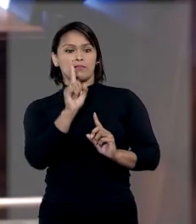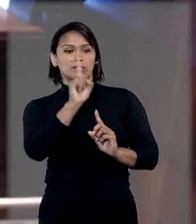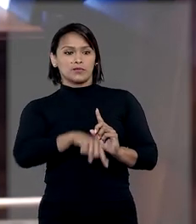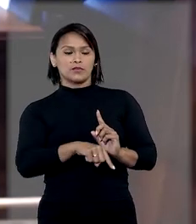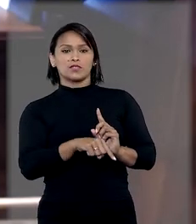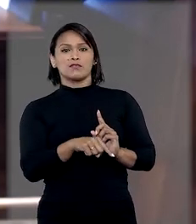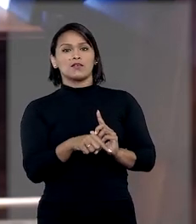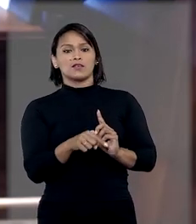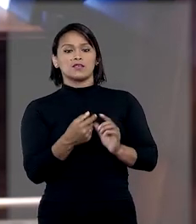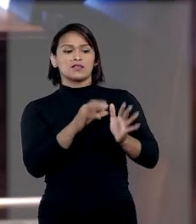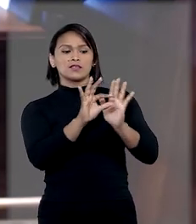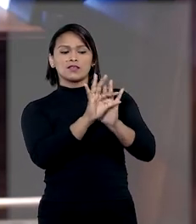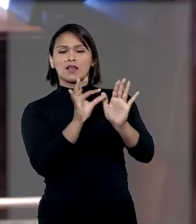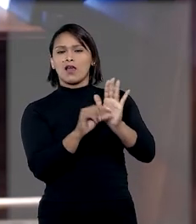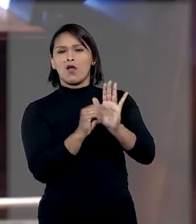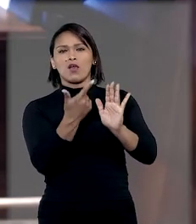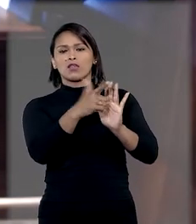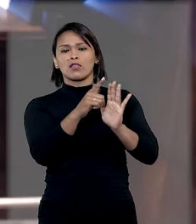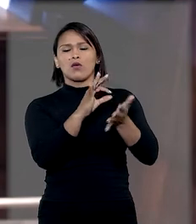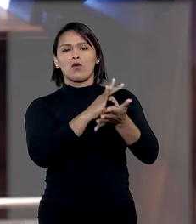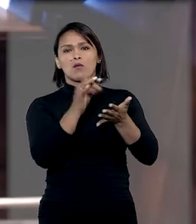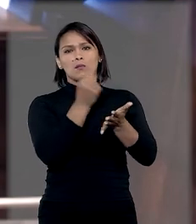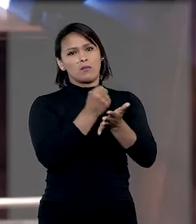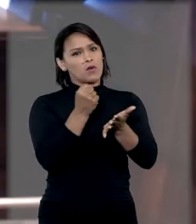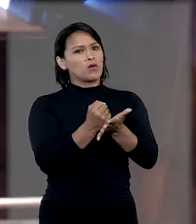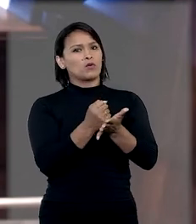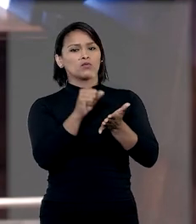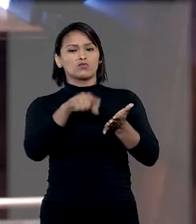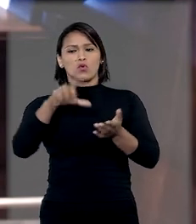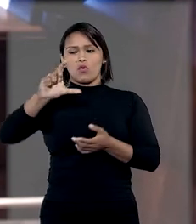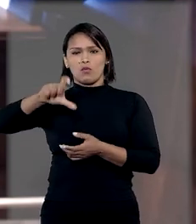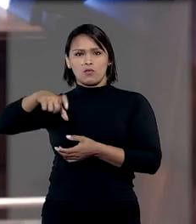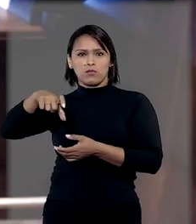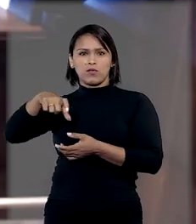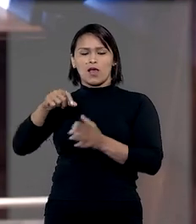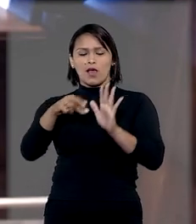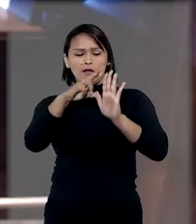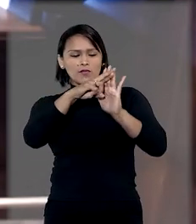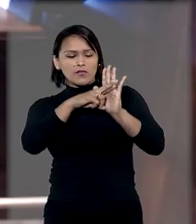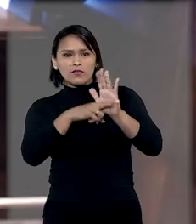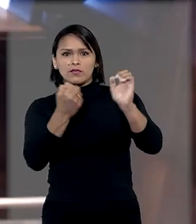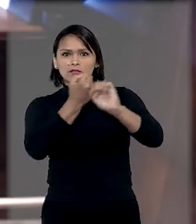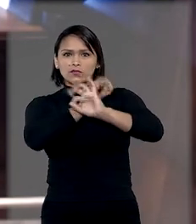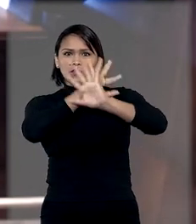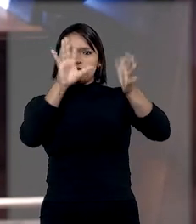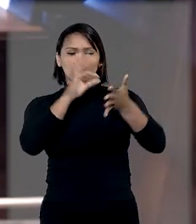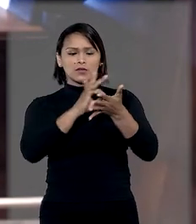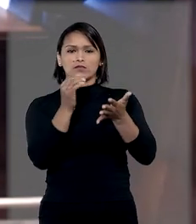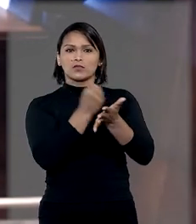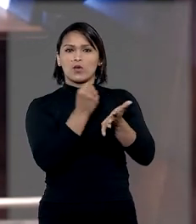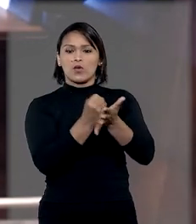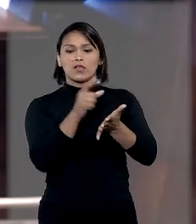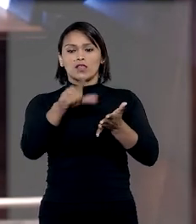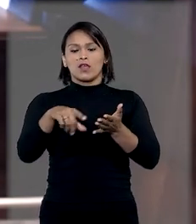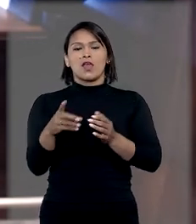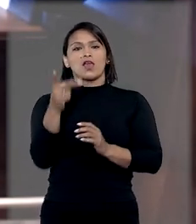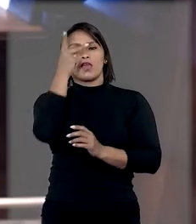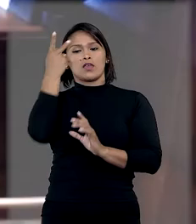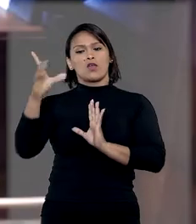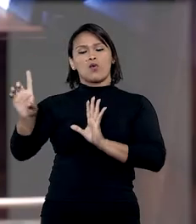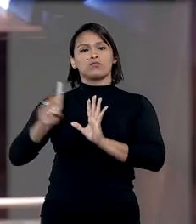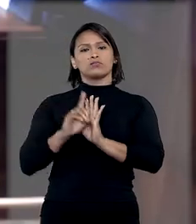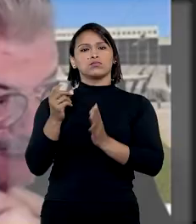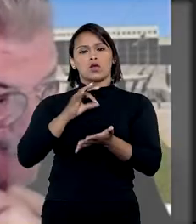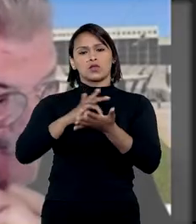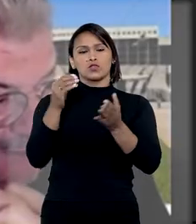se essa cláusula não for clara, se não tiver previsto expressamente no contrato em que o consumidor